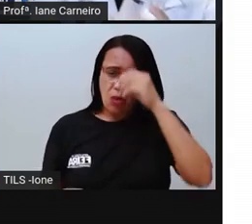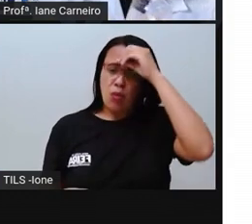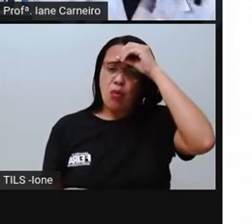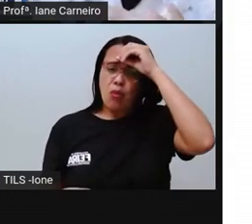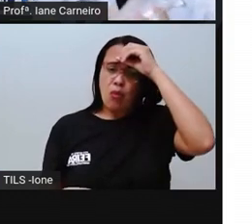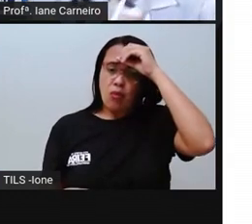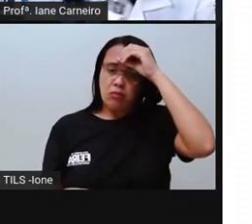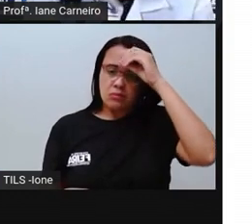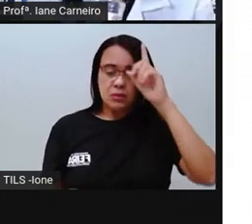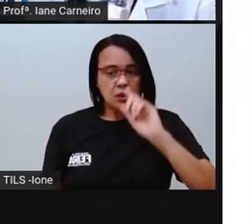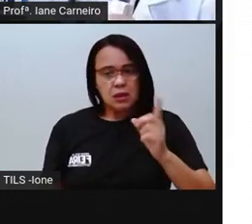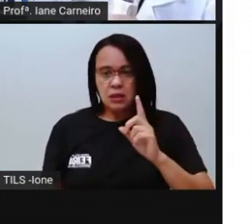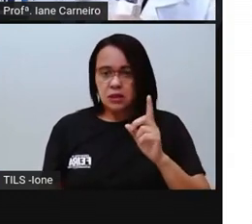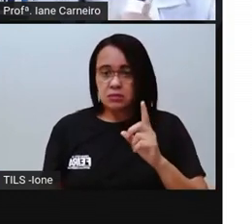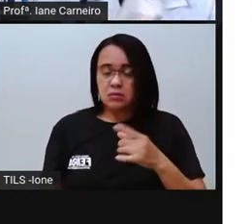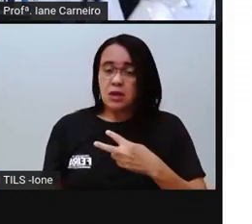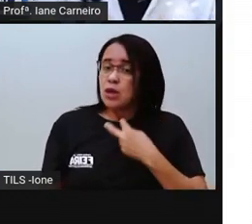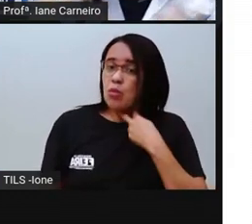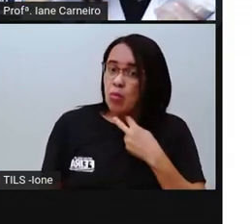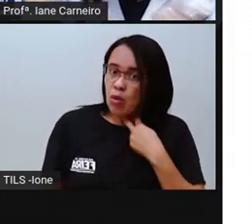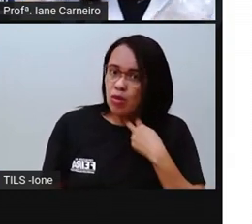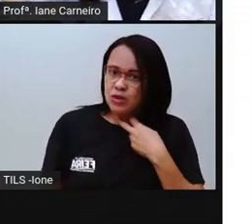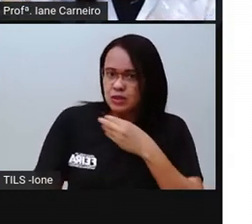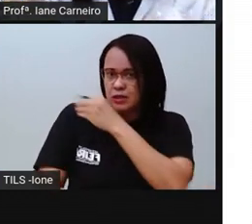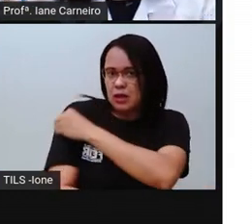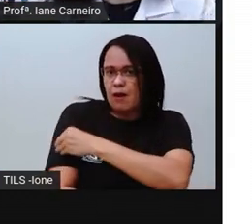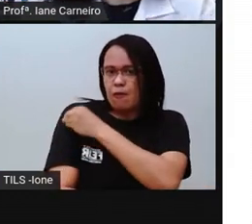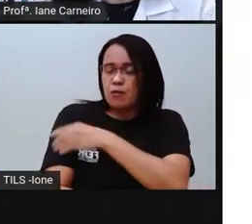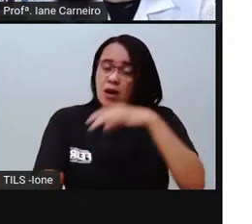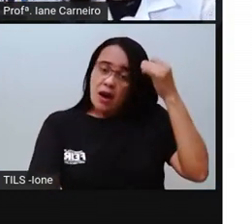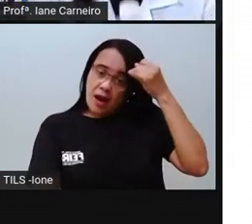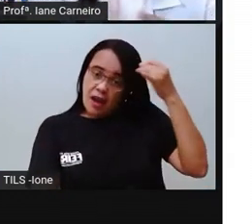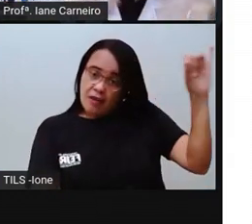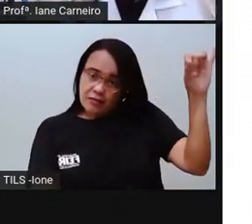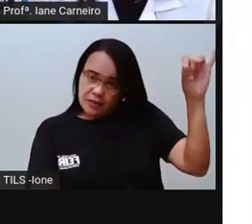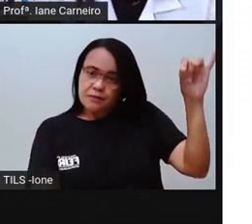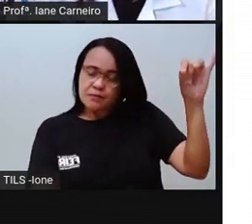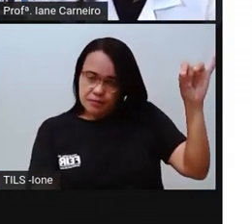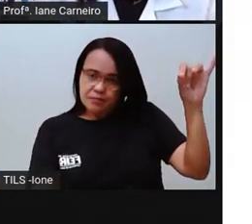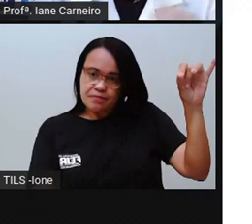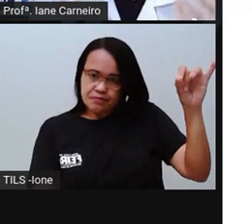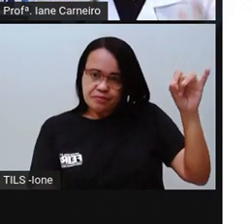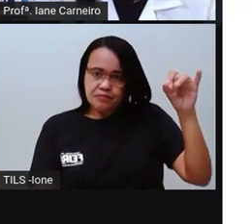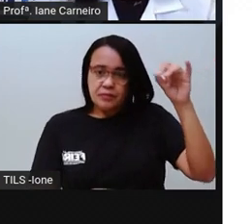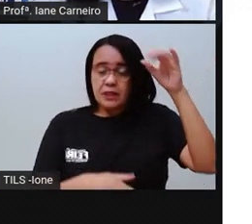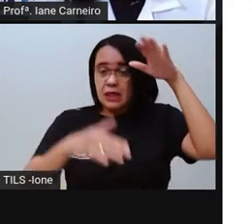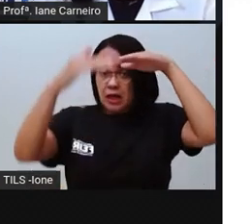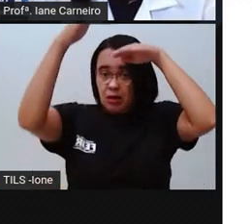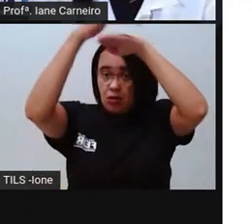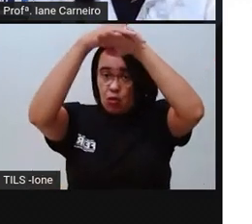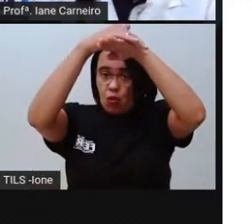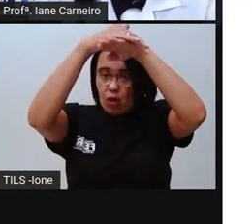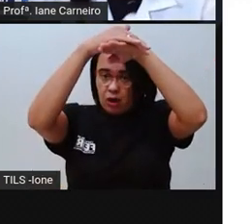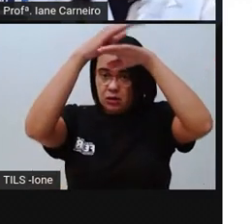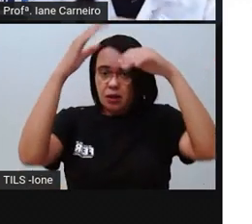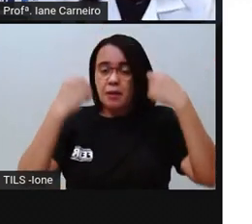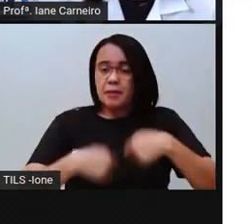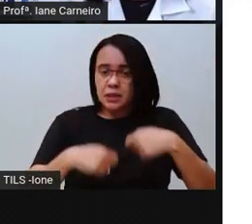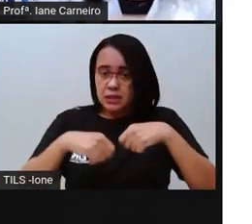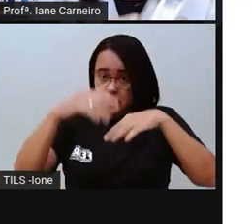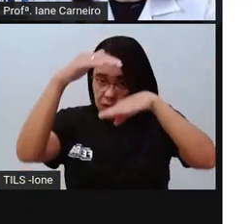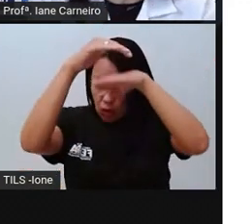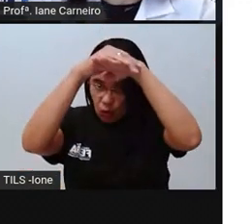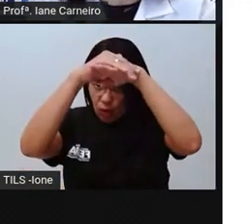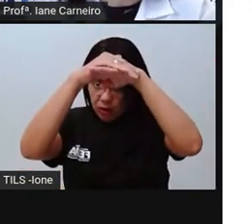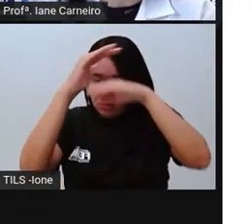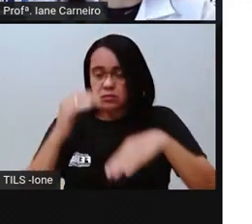dizer. Pode, não pode. Porque o adulto, ele tem mais experiência, né? Já viveu mais tempo e já sabe. E é uma obrigação do